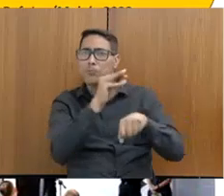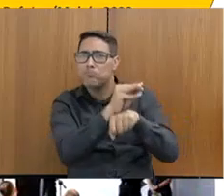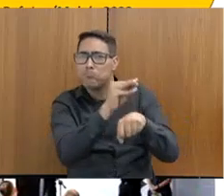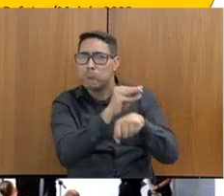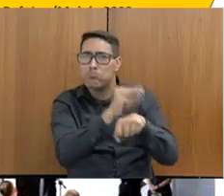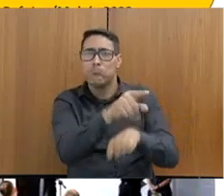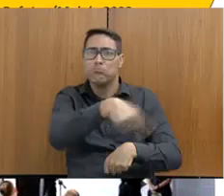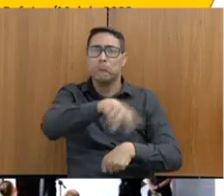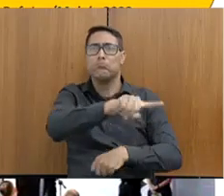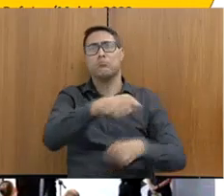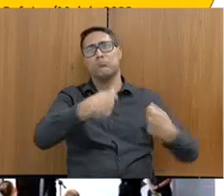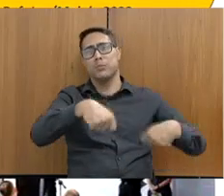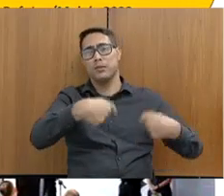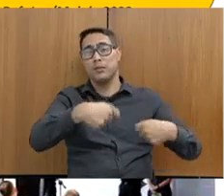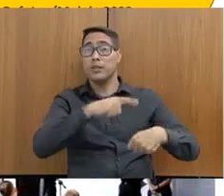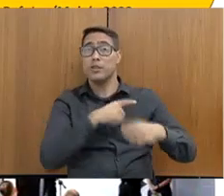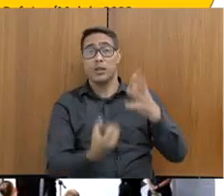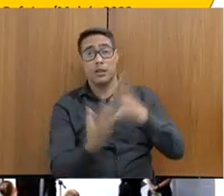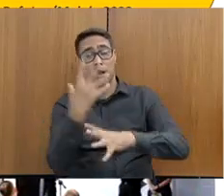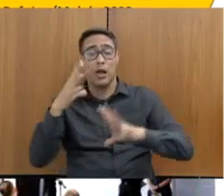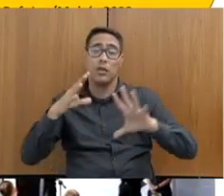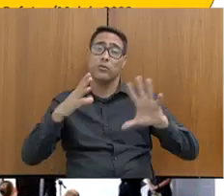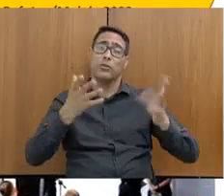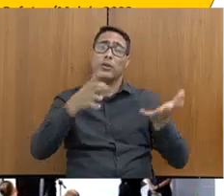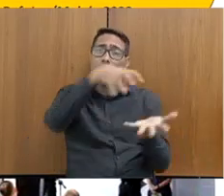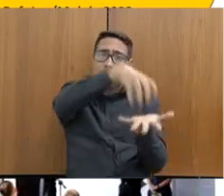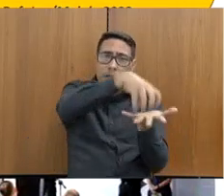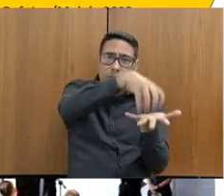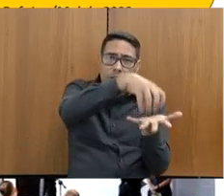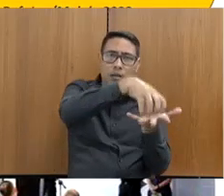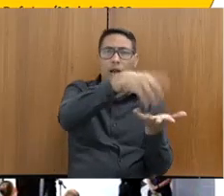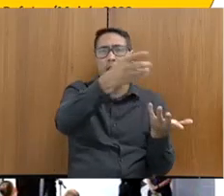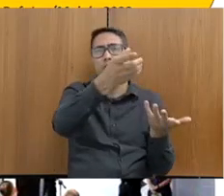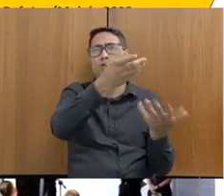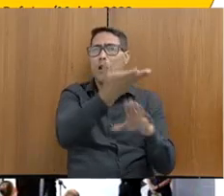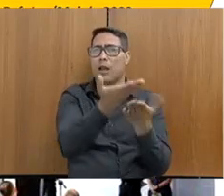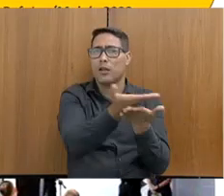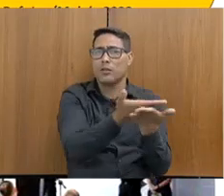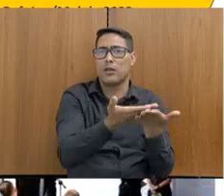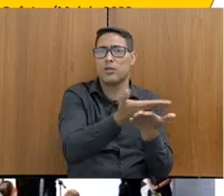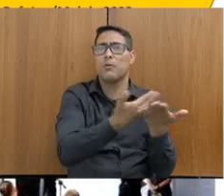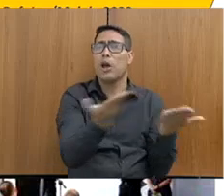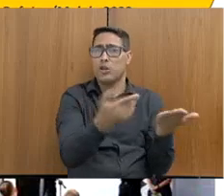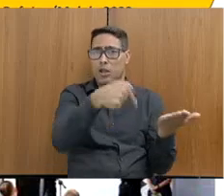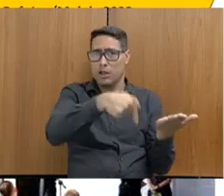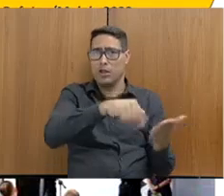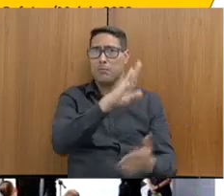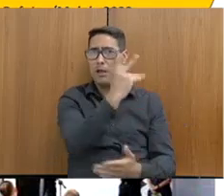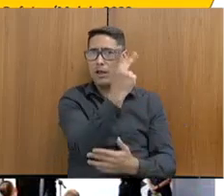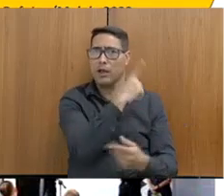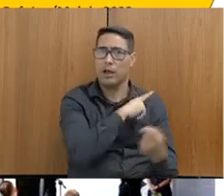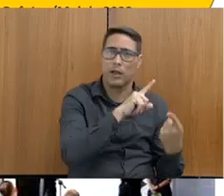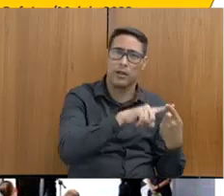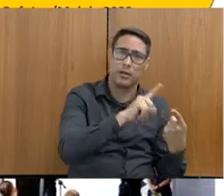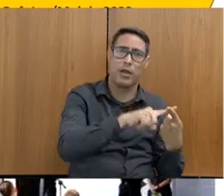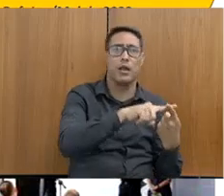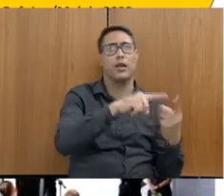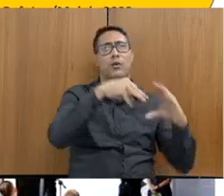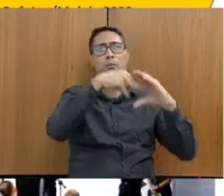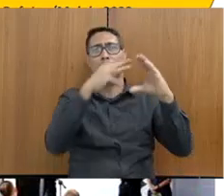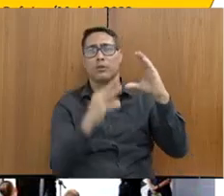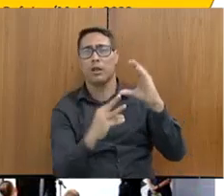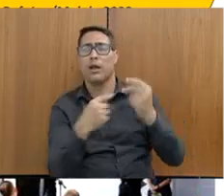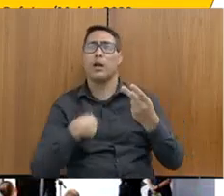criado centrais de atendimentos biopsicossociais. Hoje nós já temos Belo Horizonte, Montes Claros, Uberlândia.